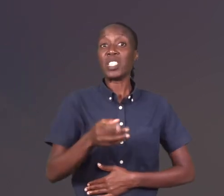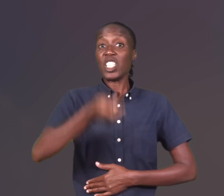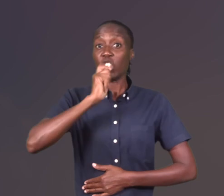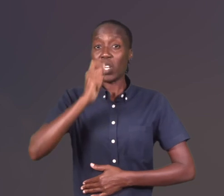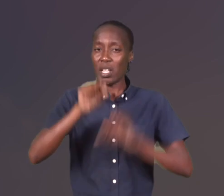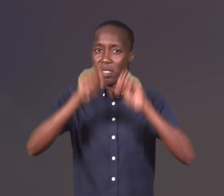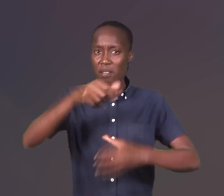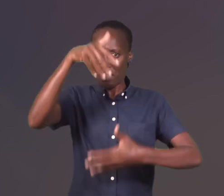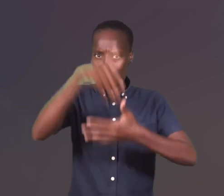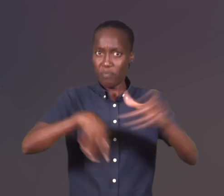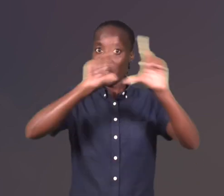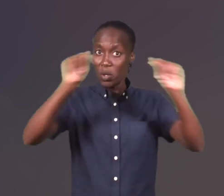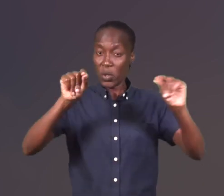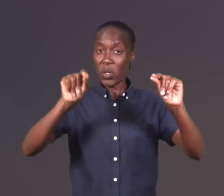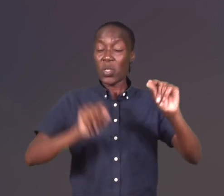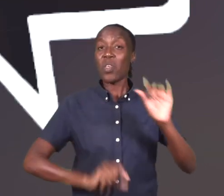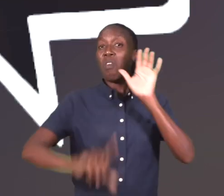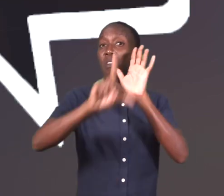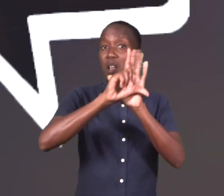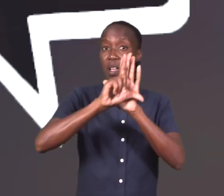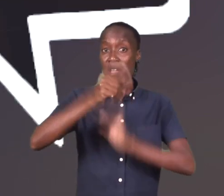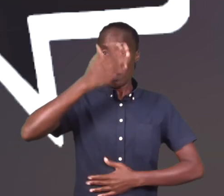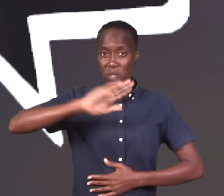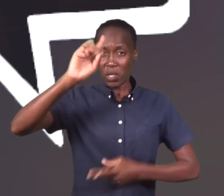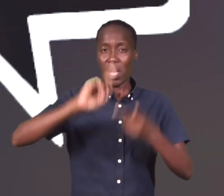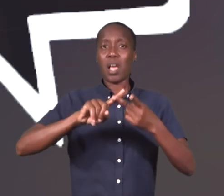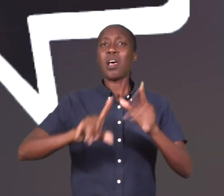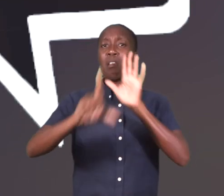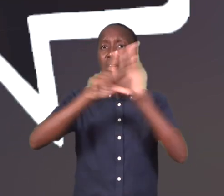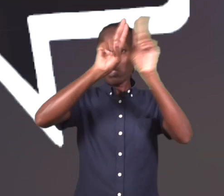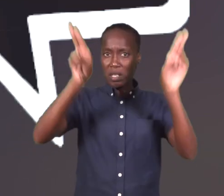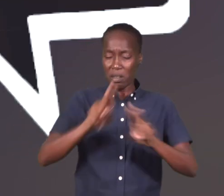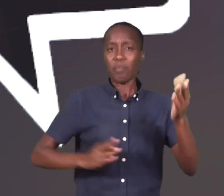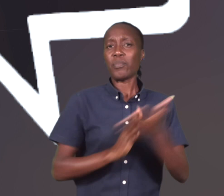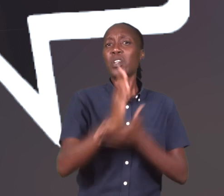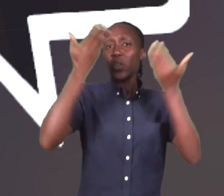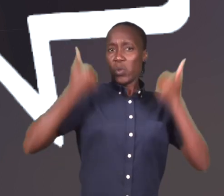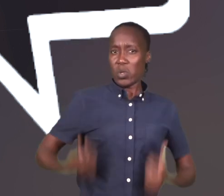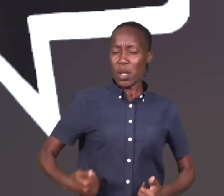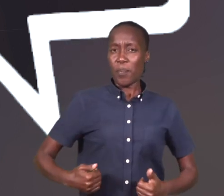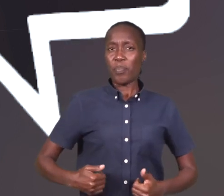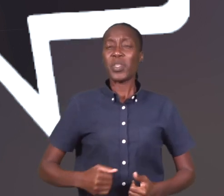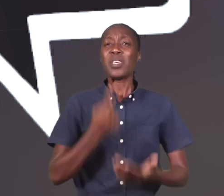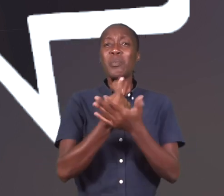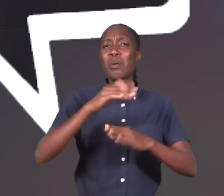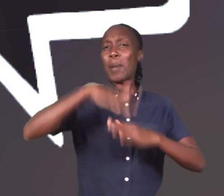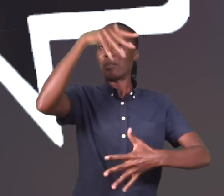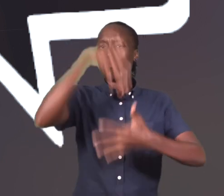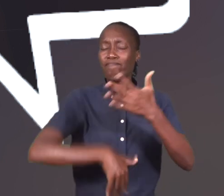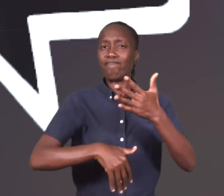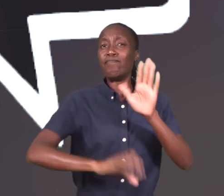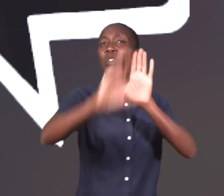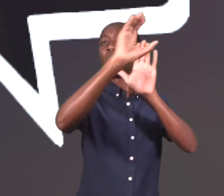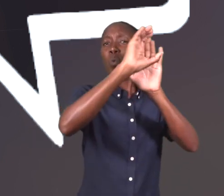que um jornalista deve conhecer. Legislação nacional e internacional sobre direitos humanos, os